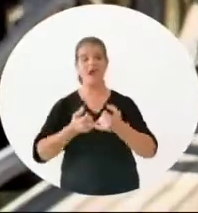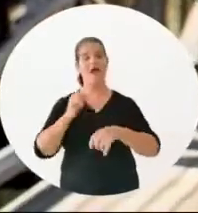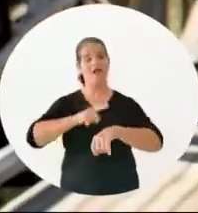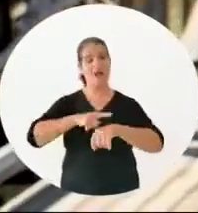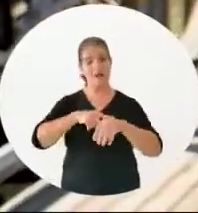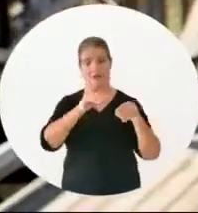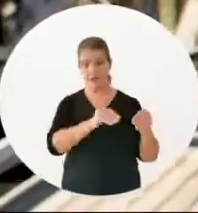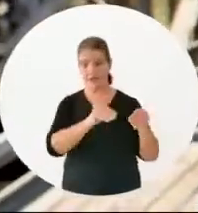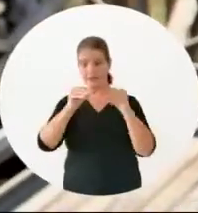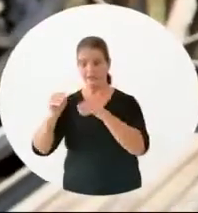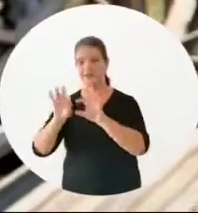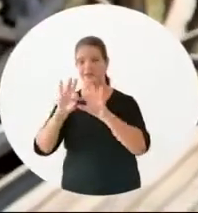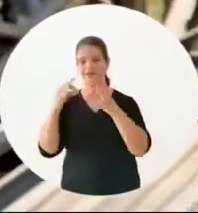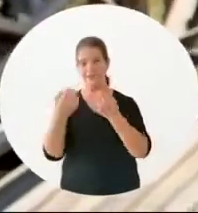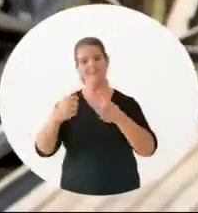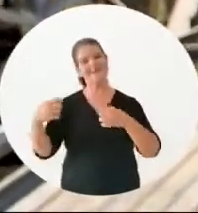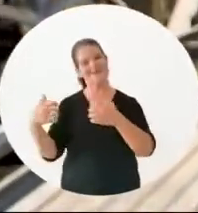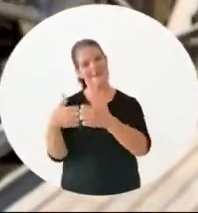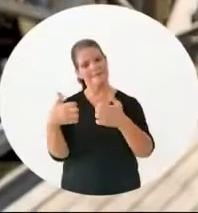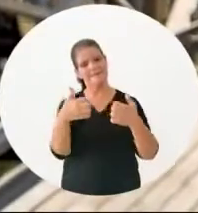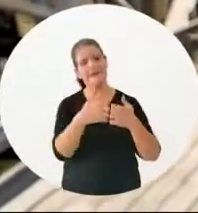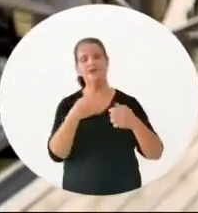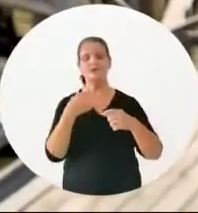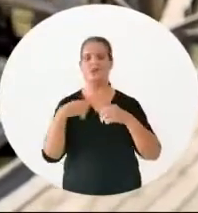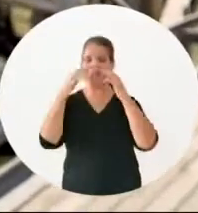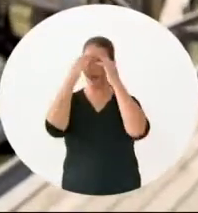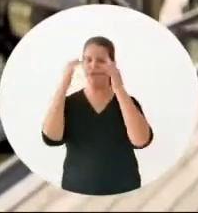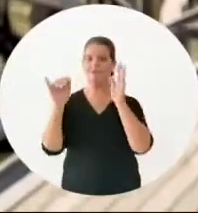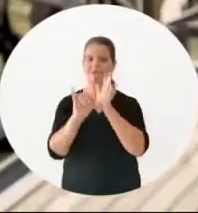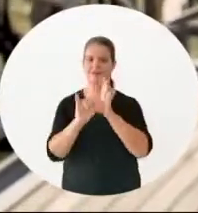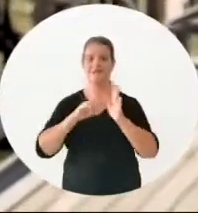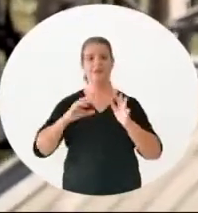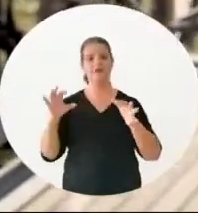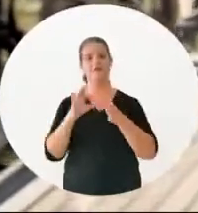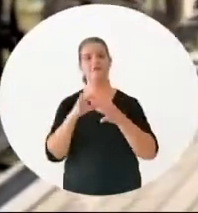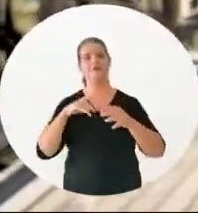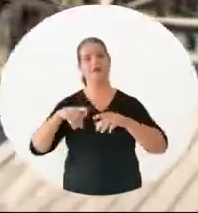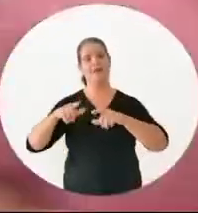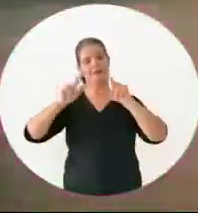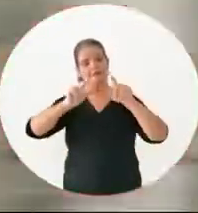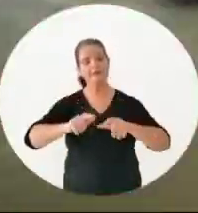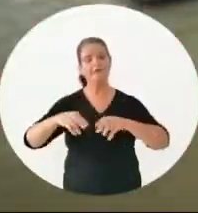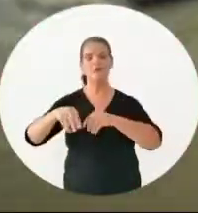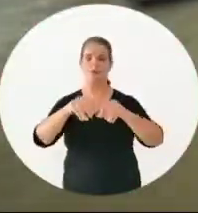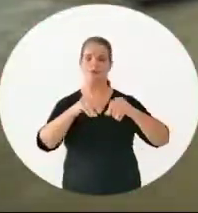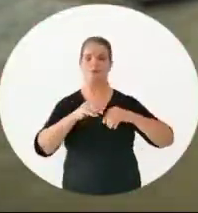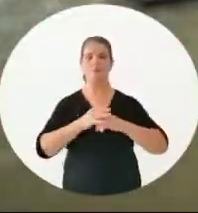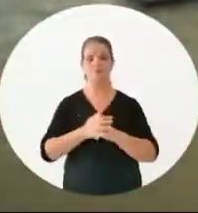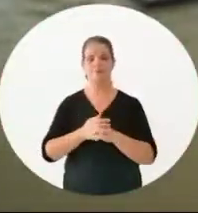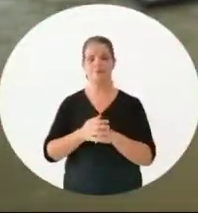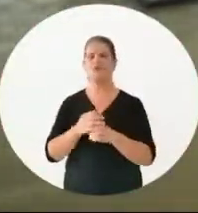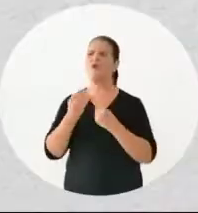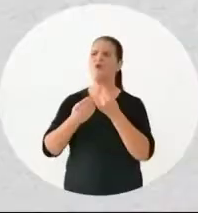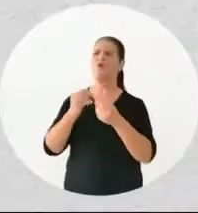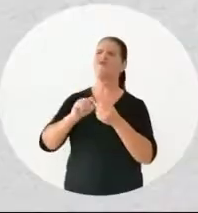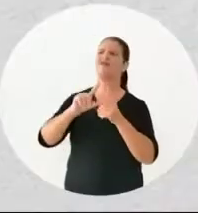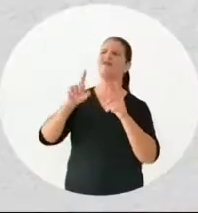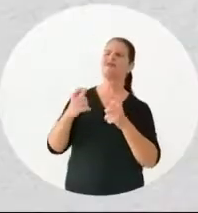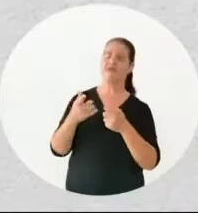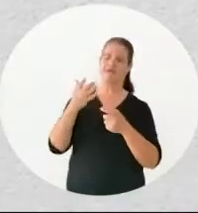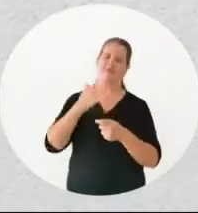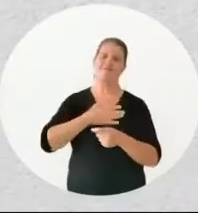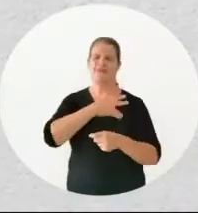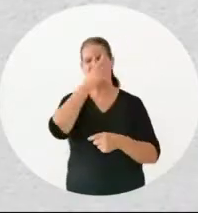realocar essas famílias Tem que ser pra perto Pra respeitar a identidade E o vínculo que elas têm com aquele território Como ela vai fazer isso? Minha